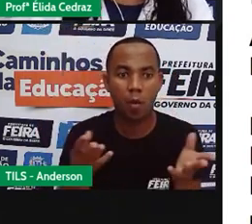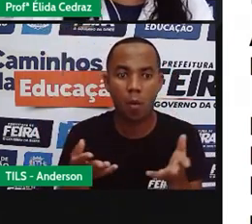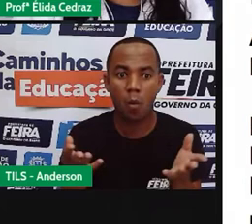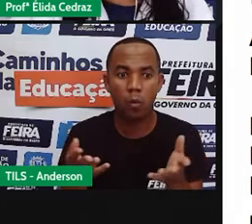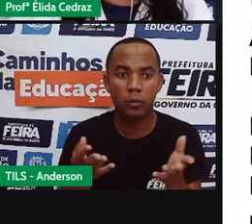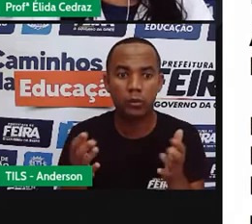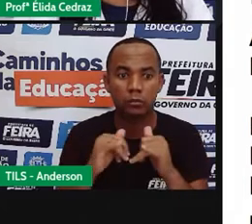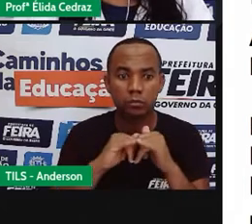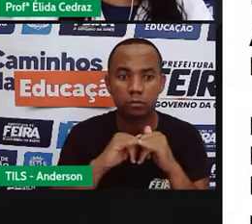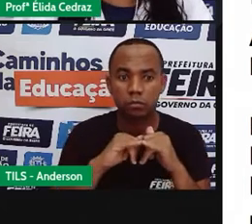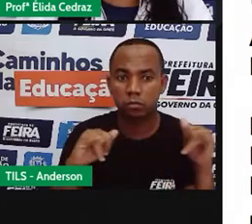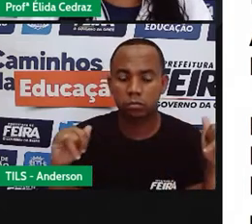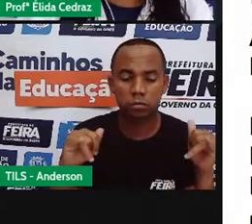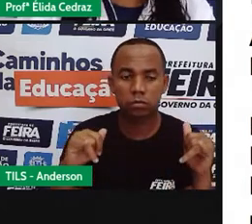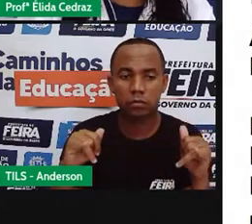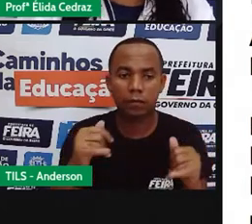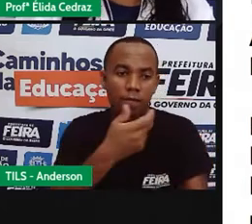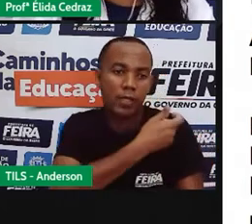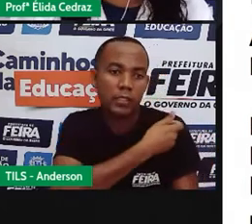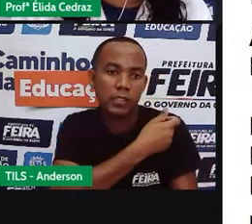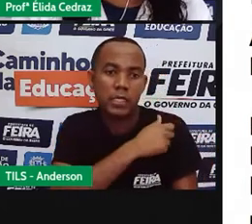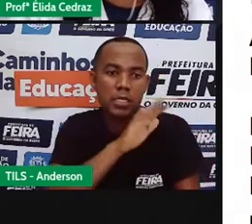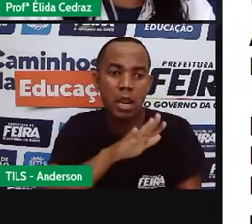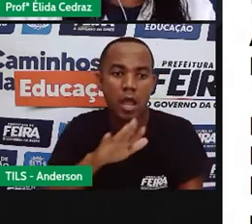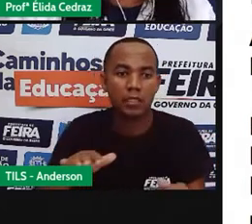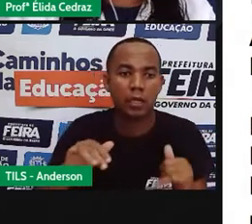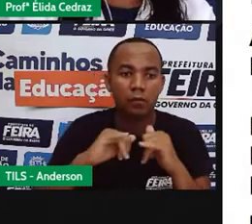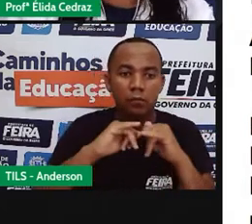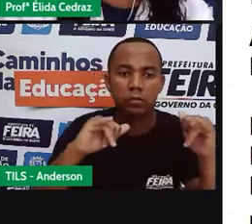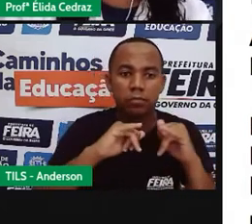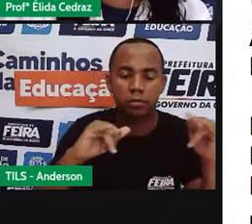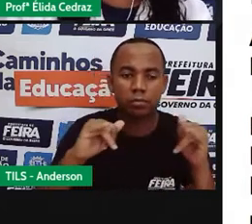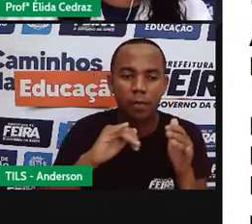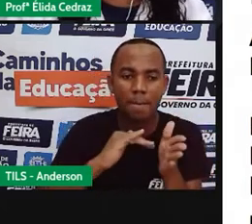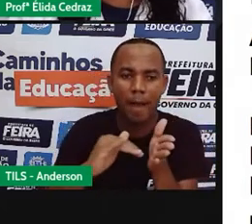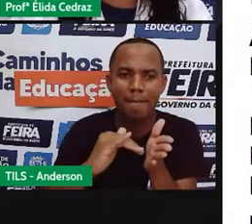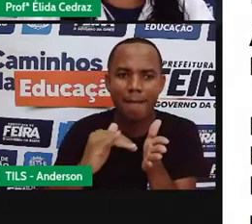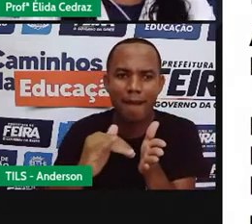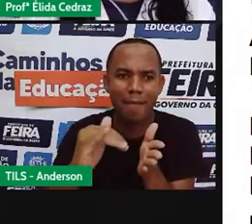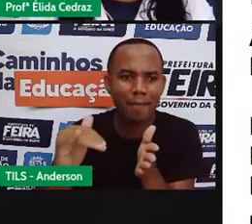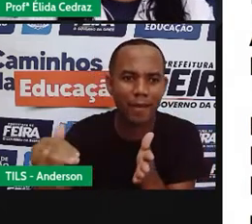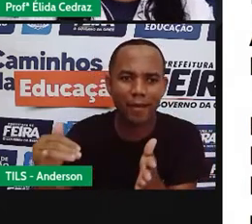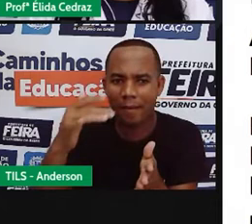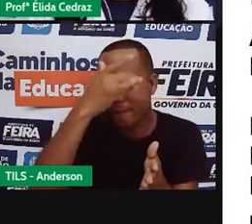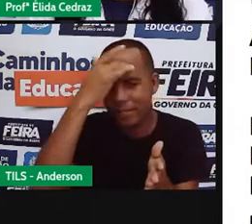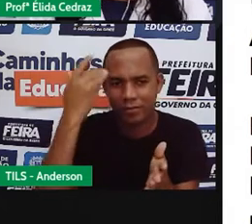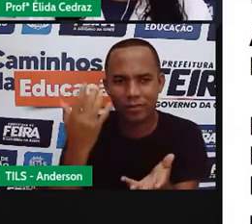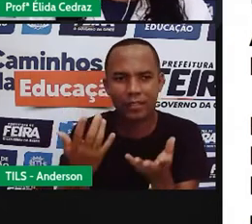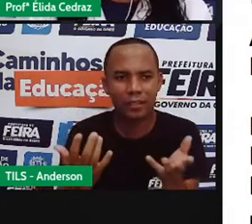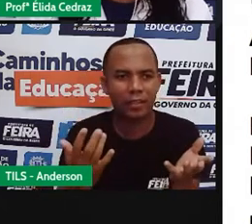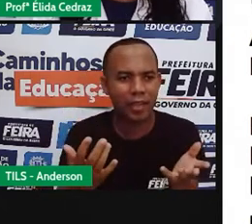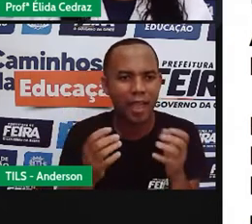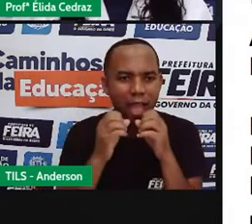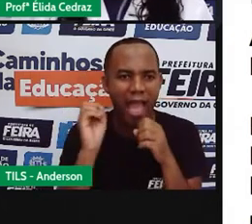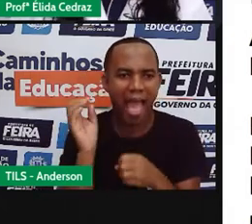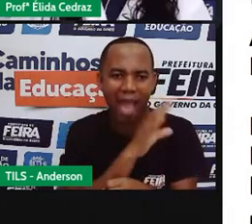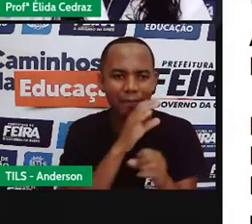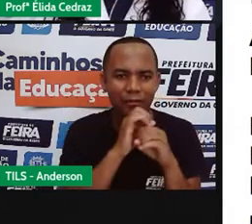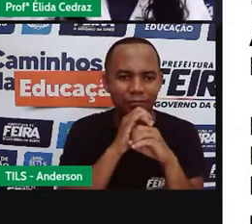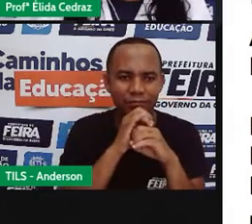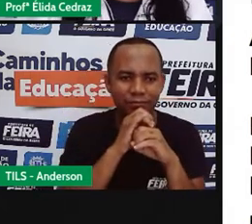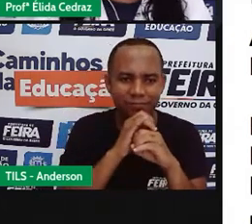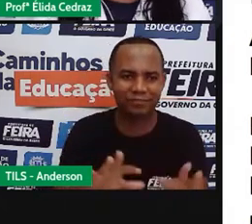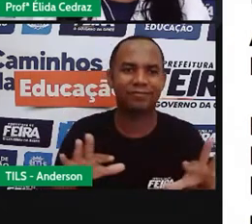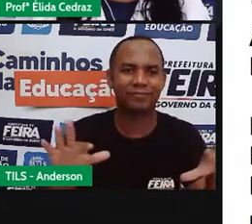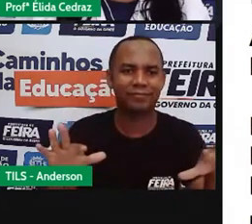saiu a notícia da vacinação para as crianças, e todo mundo sai compartilhando. Ou seja, a notícia vem